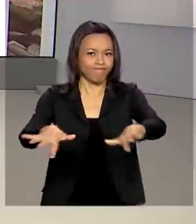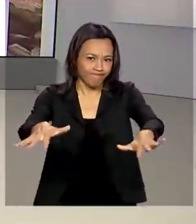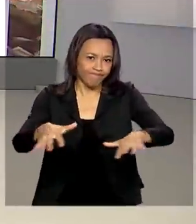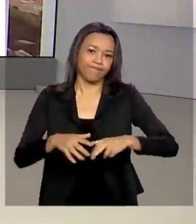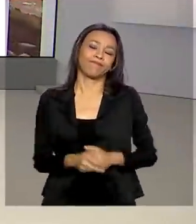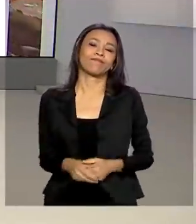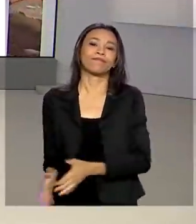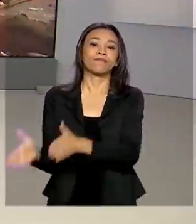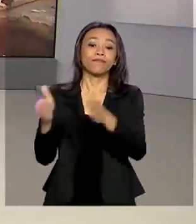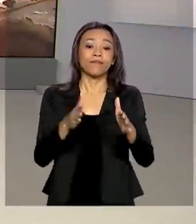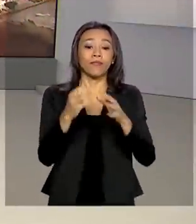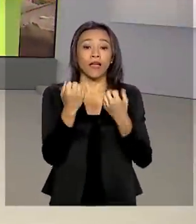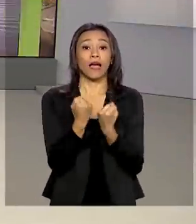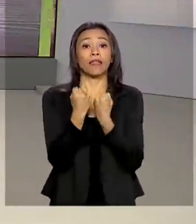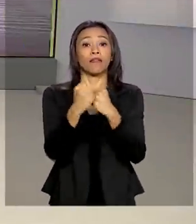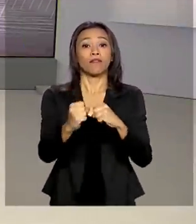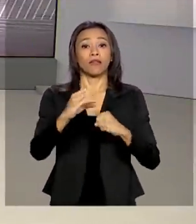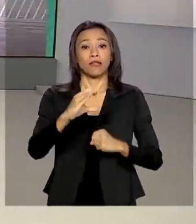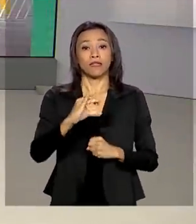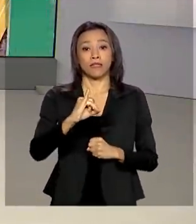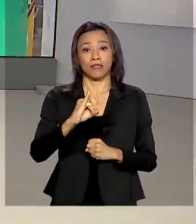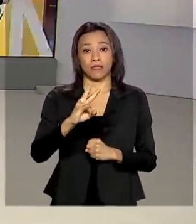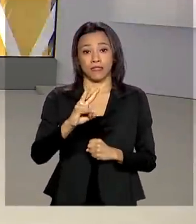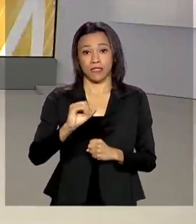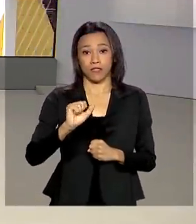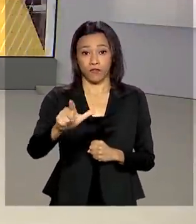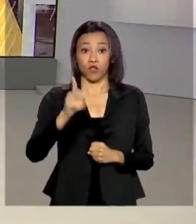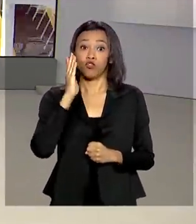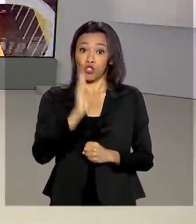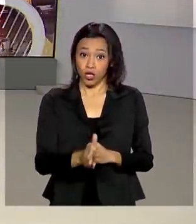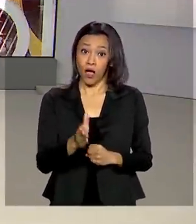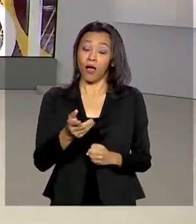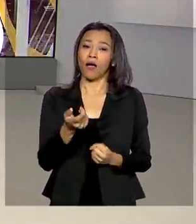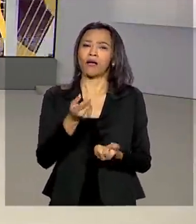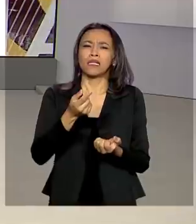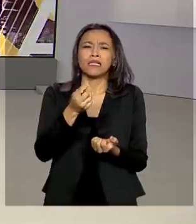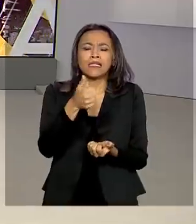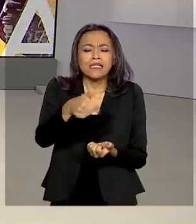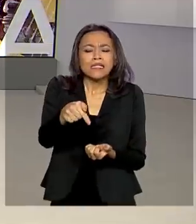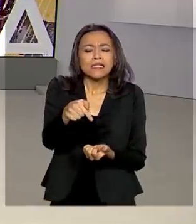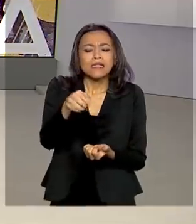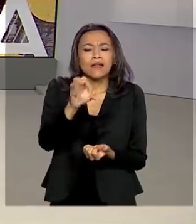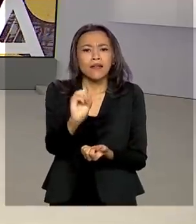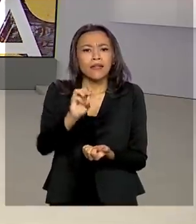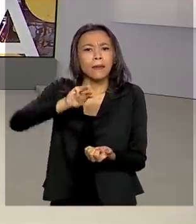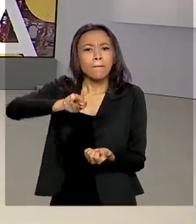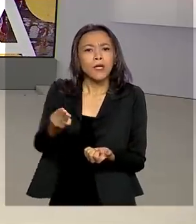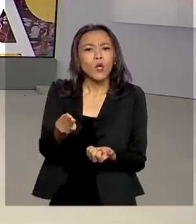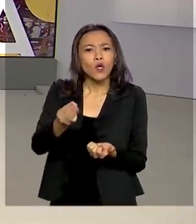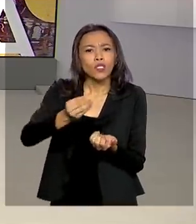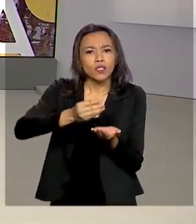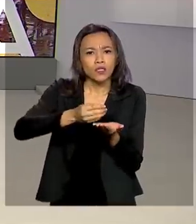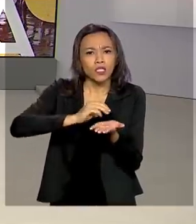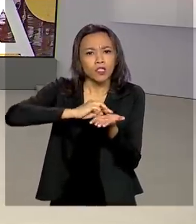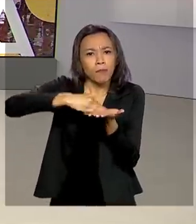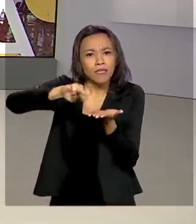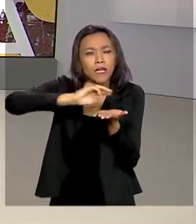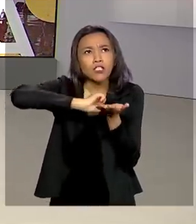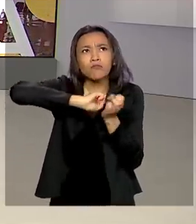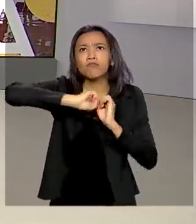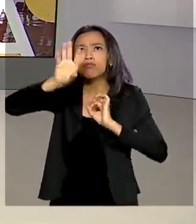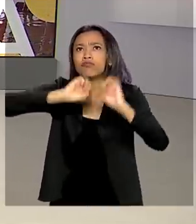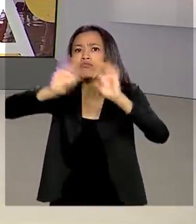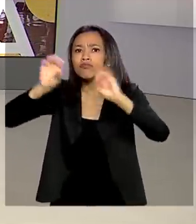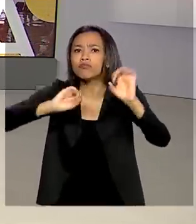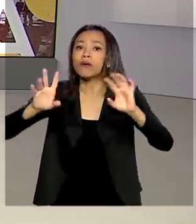E a Defesa Civil Nacional já enviou quase 70 milhões de mensagens de celular sobre o coronavírus. São alertas